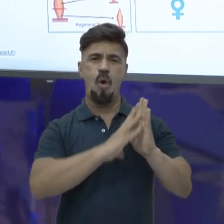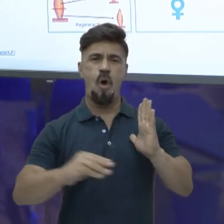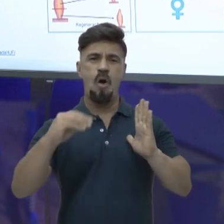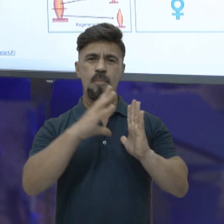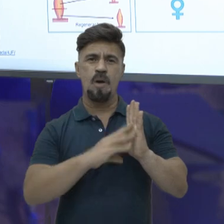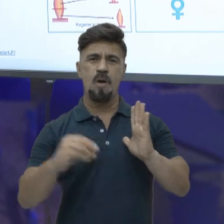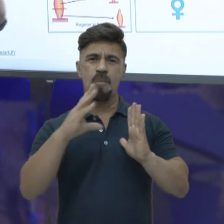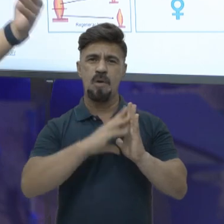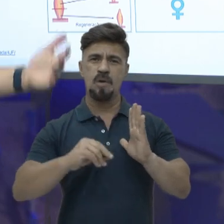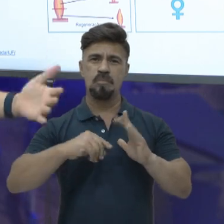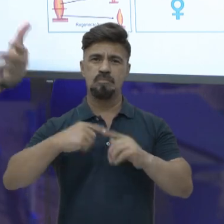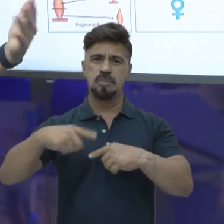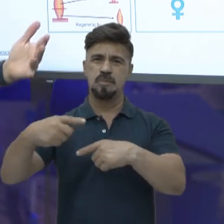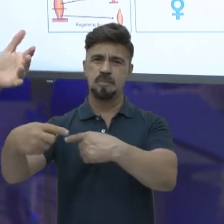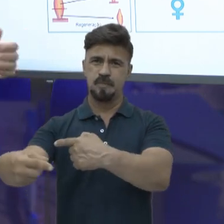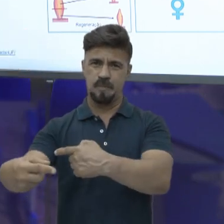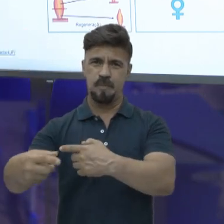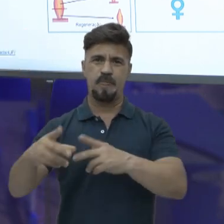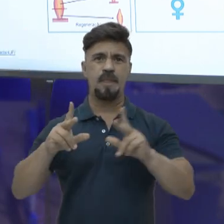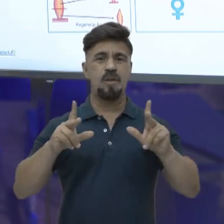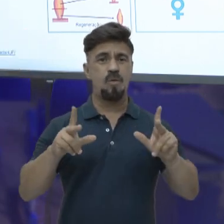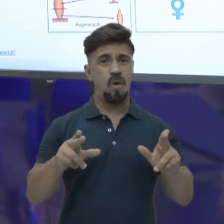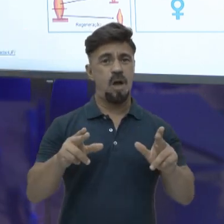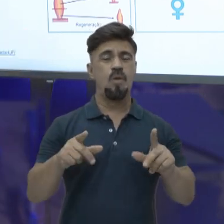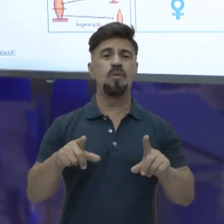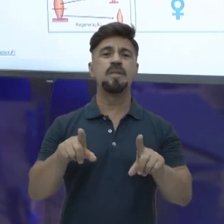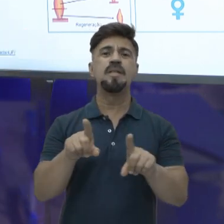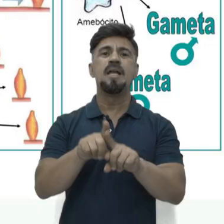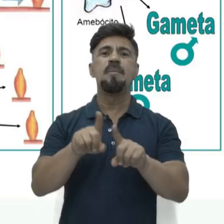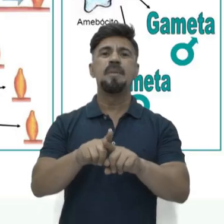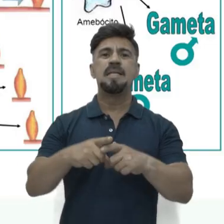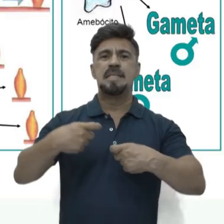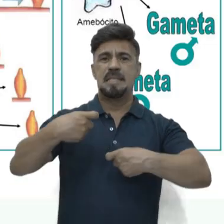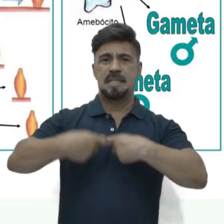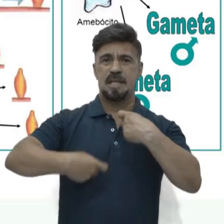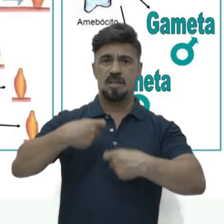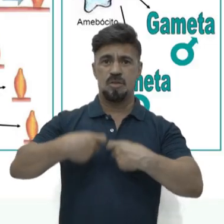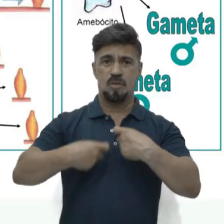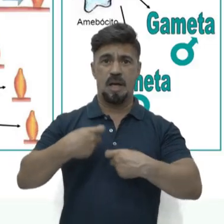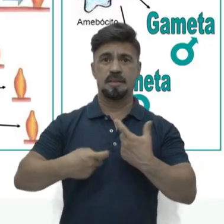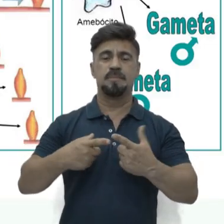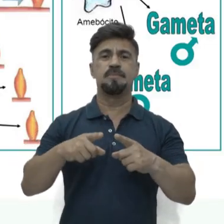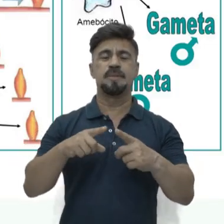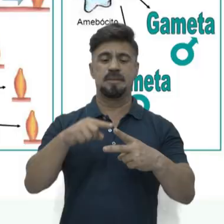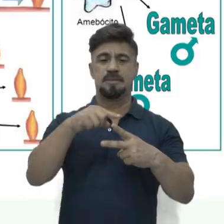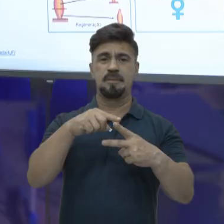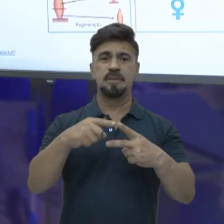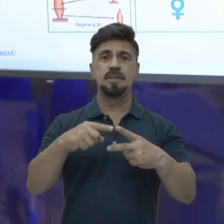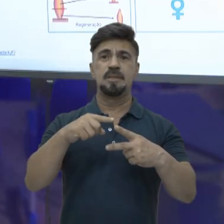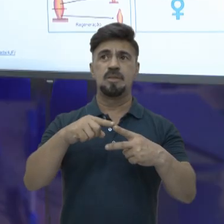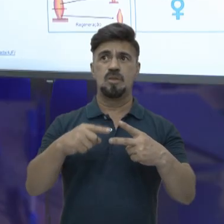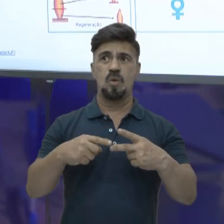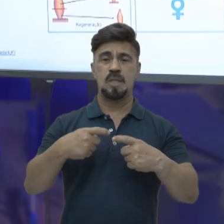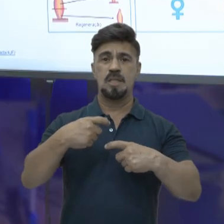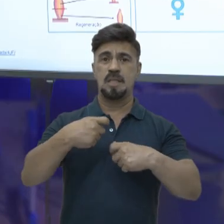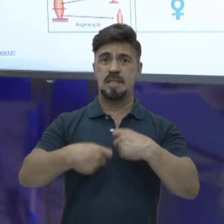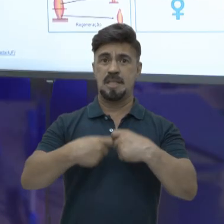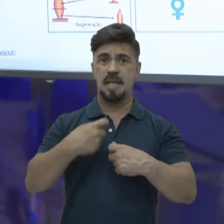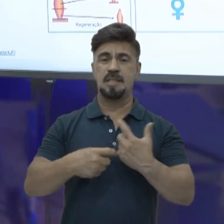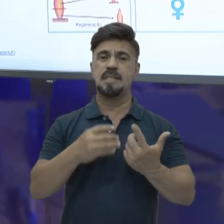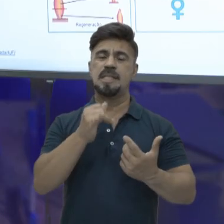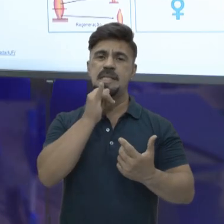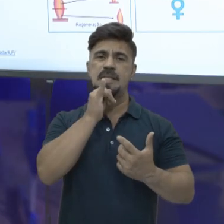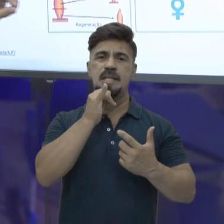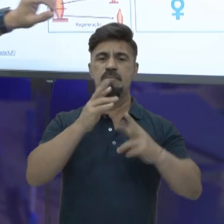fazendo vários, você igualzinho e eu tenho uma reprodução sexuada que eu tenho dois sexos aparecendo. Por exemplo, na